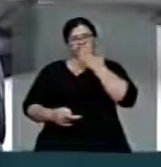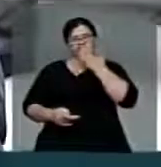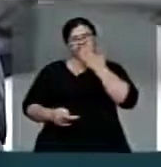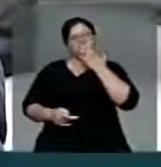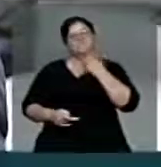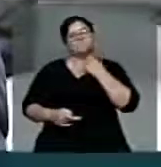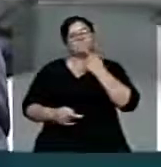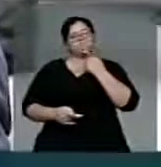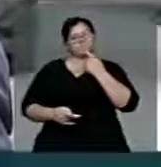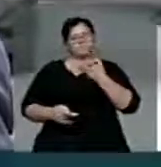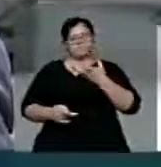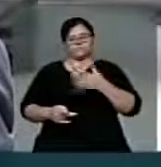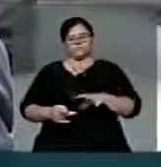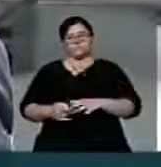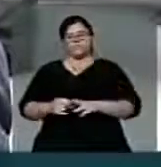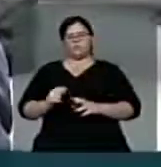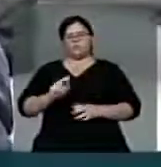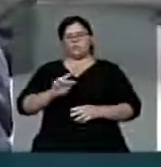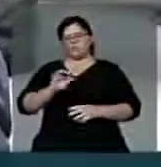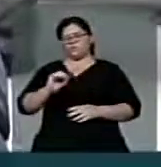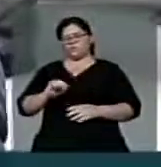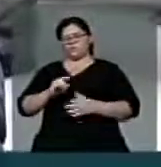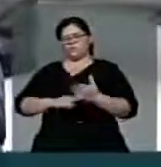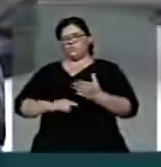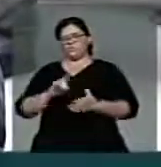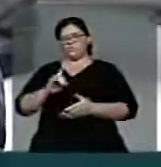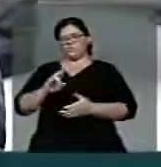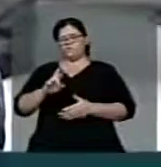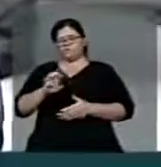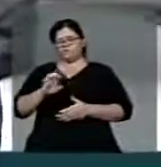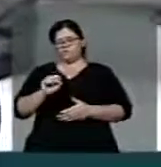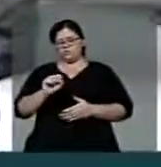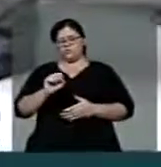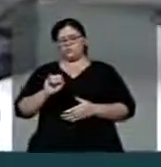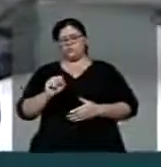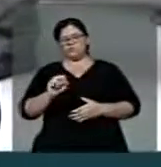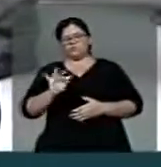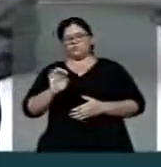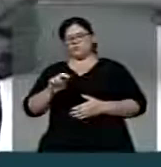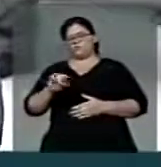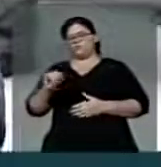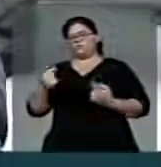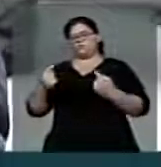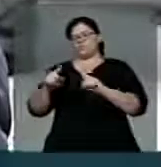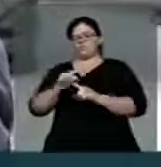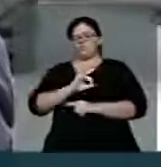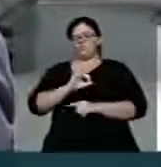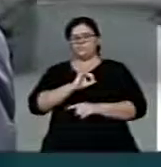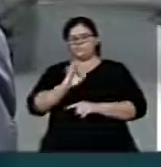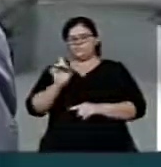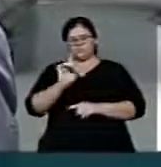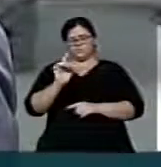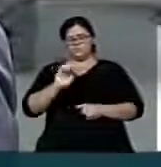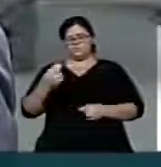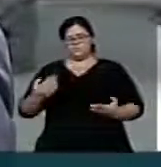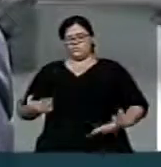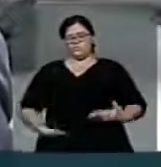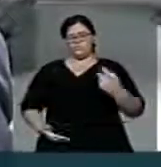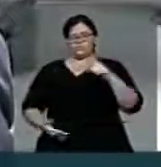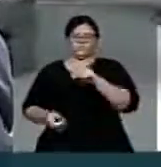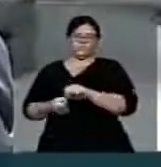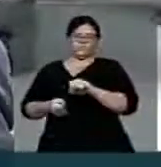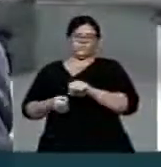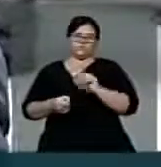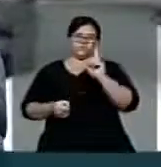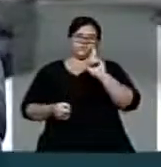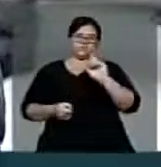os autos de resistência estão indo de encontro aos policiais, aos serviços prestados pelos policiais, ou de